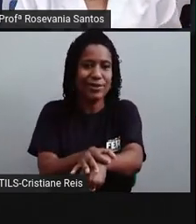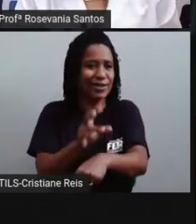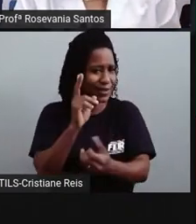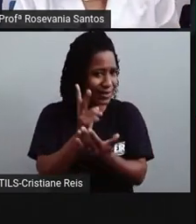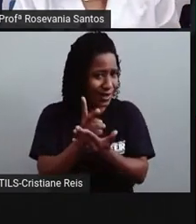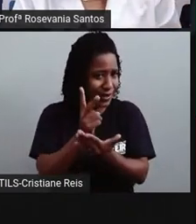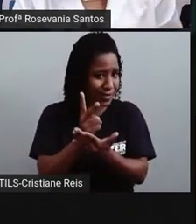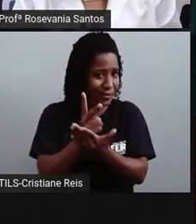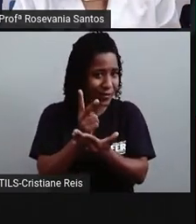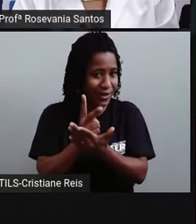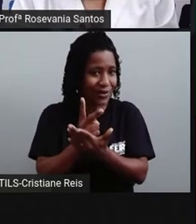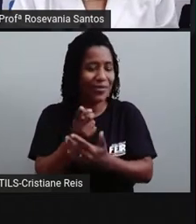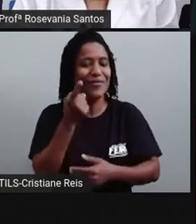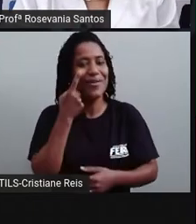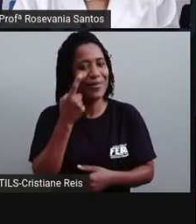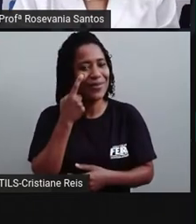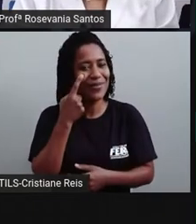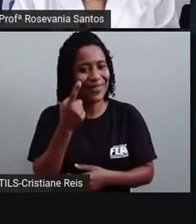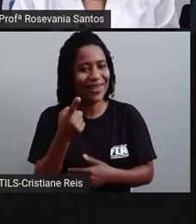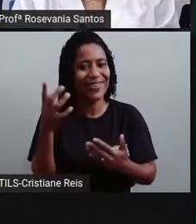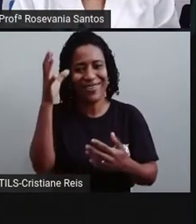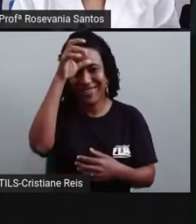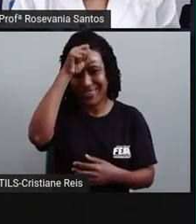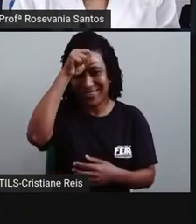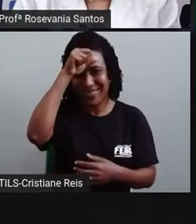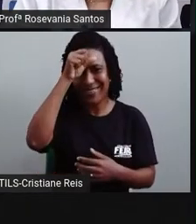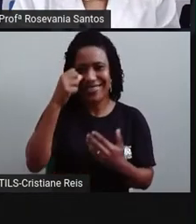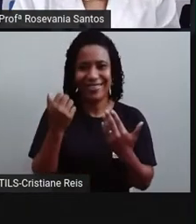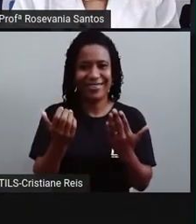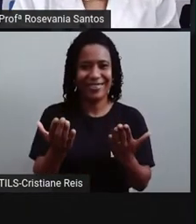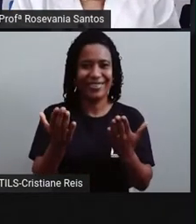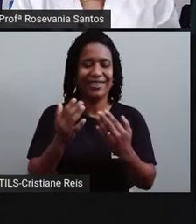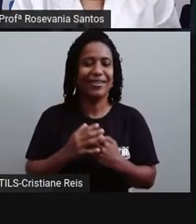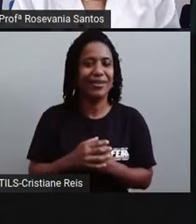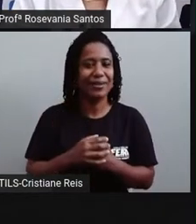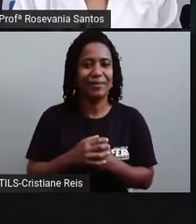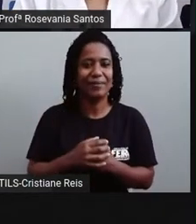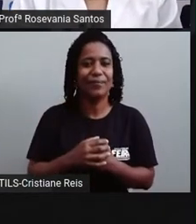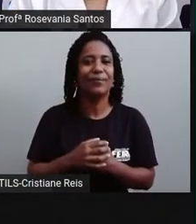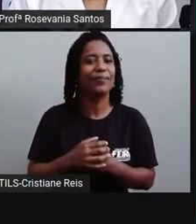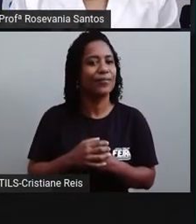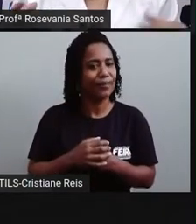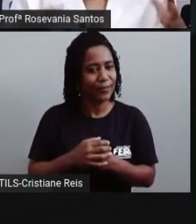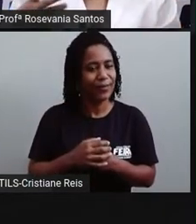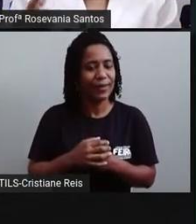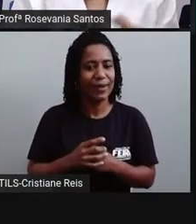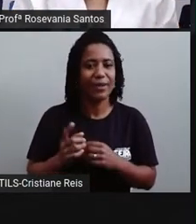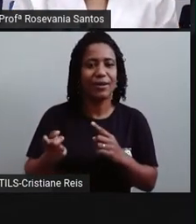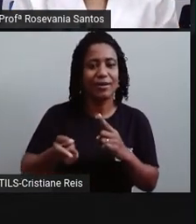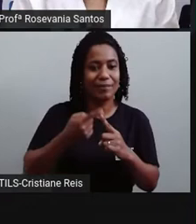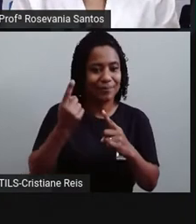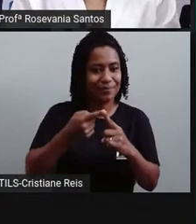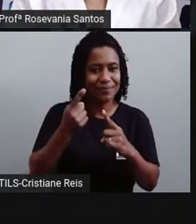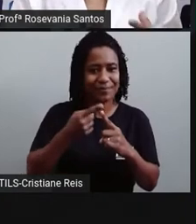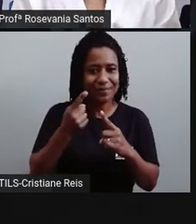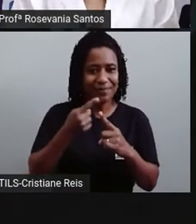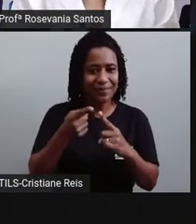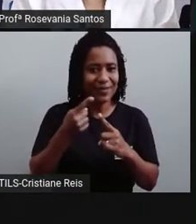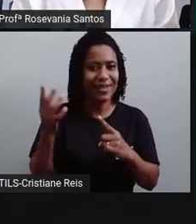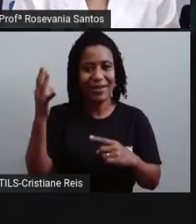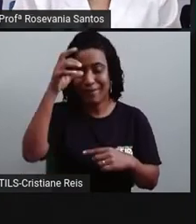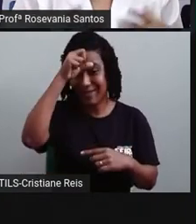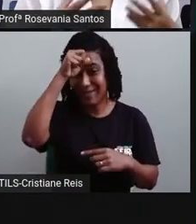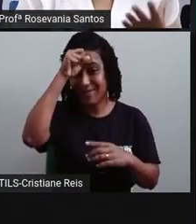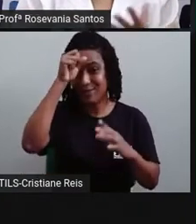ver. Vamos tirar essas dúvidas na aula de hoje. A primeira coisa que você, né, já está craque lá, né? Você já